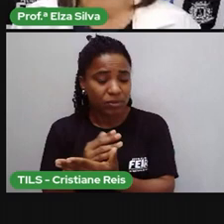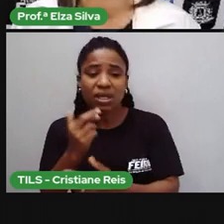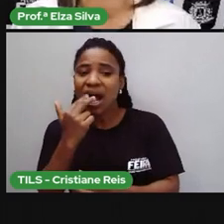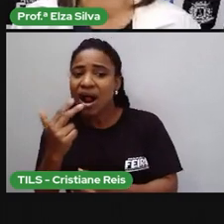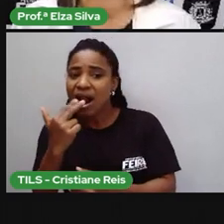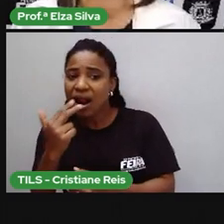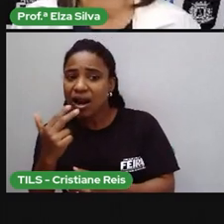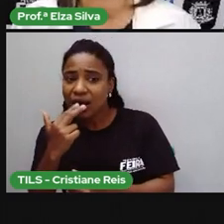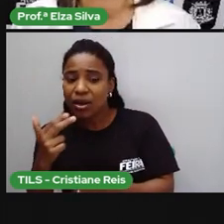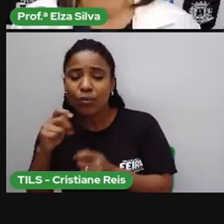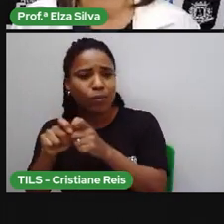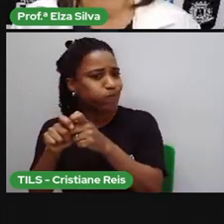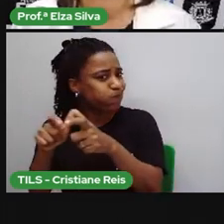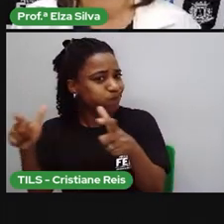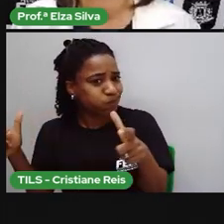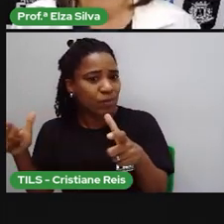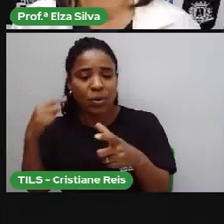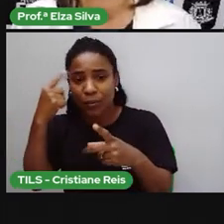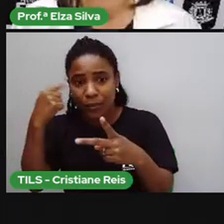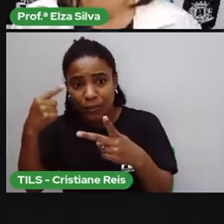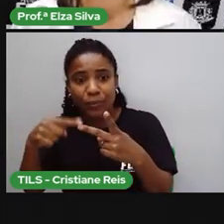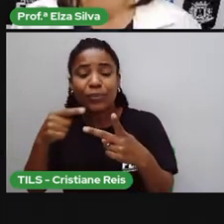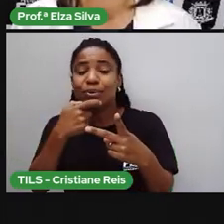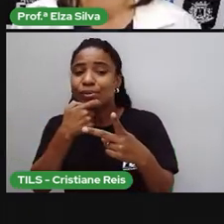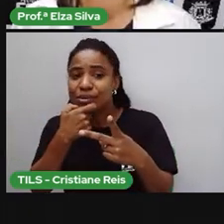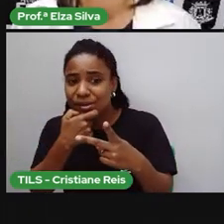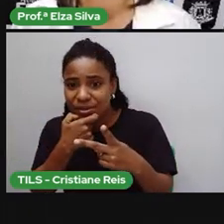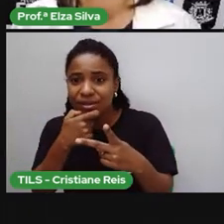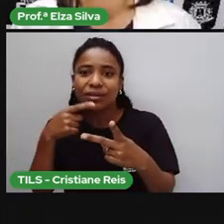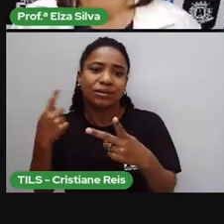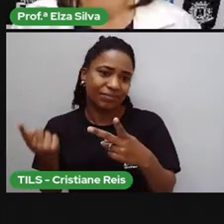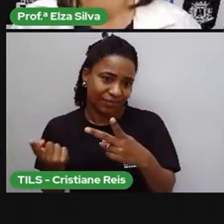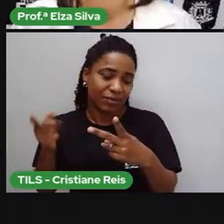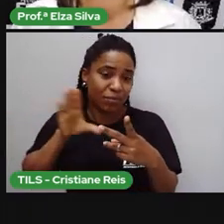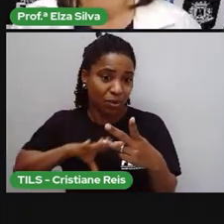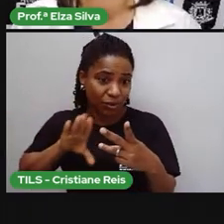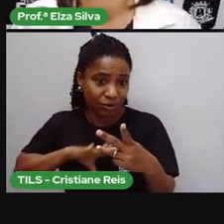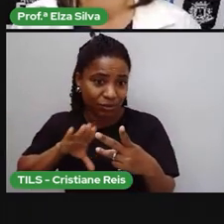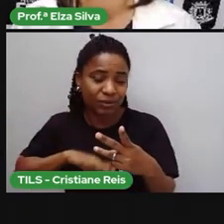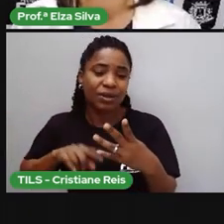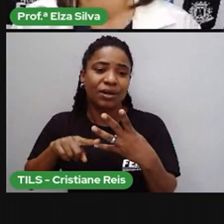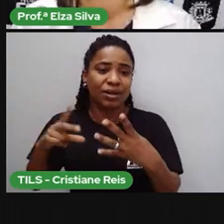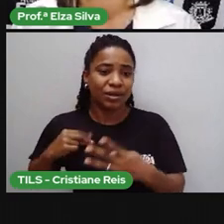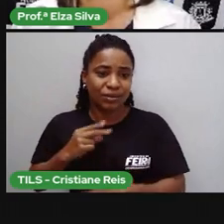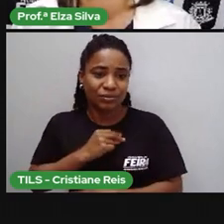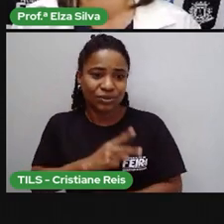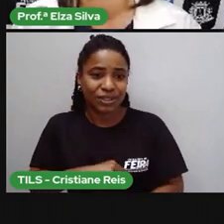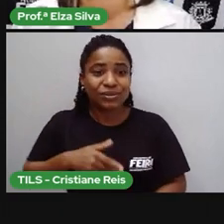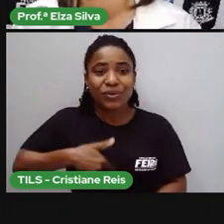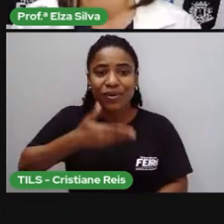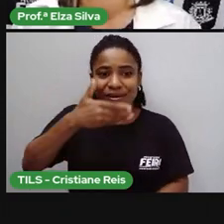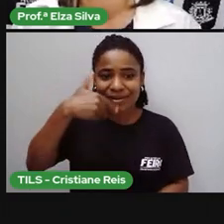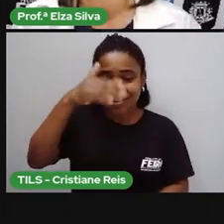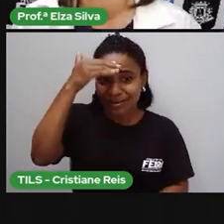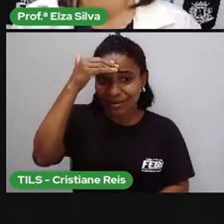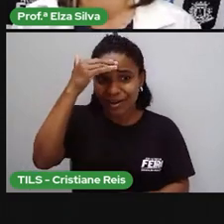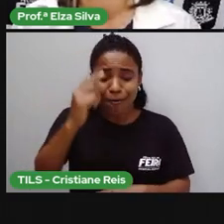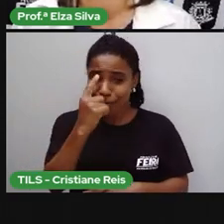caso do inglês, do espanhol, do próprio português, do hindi,